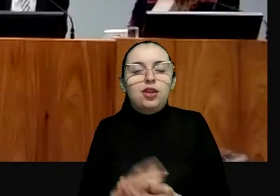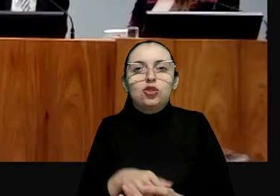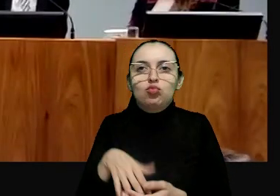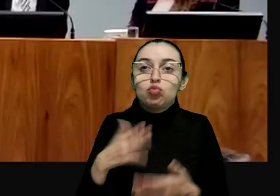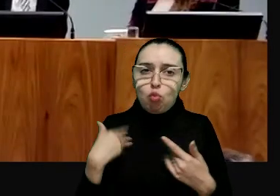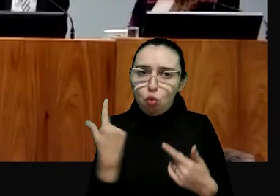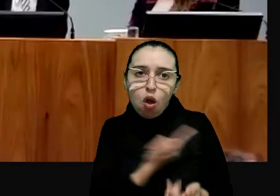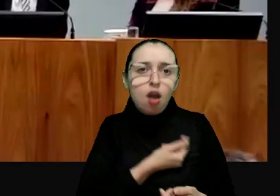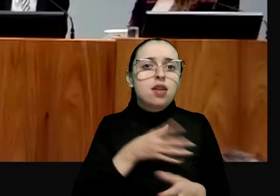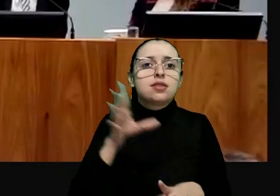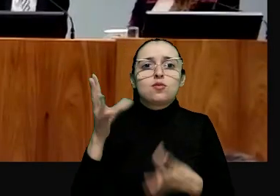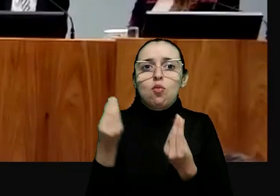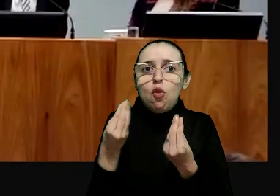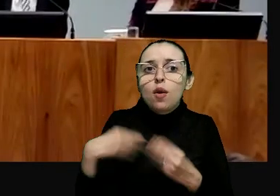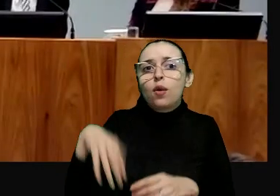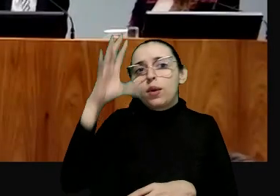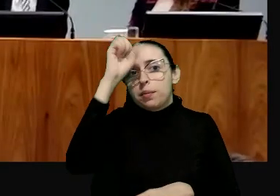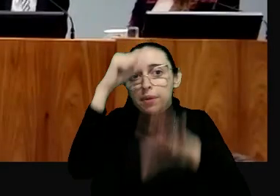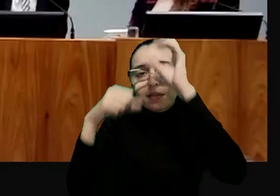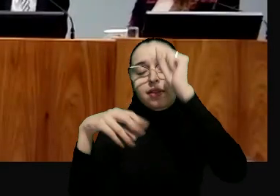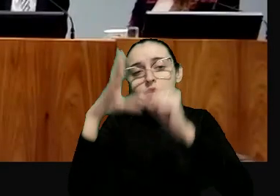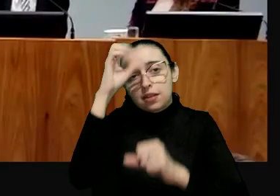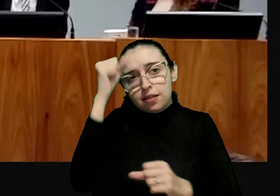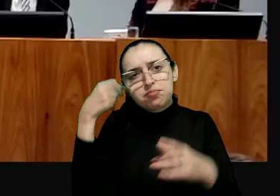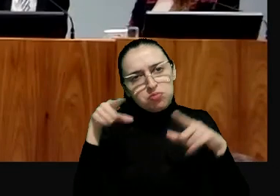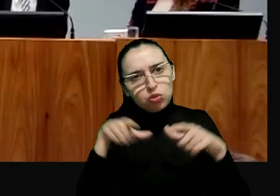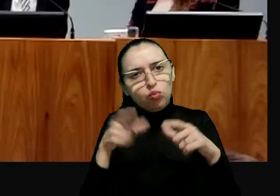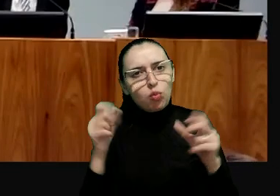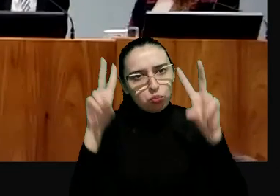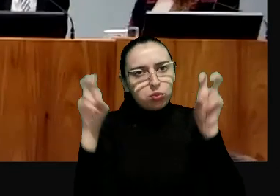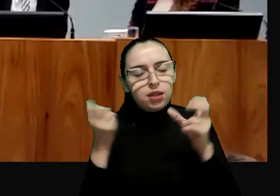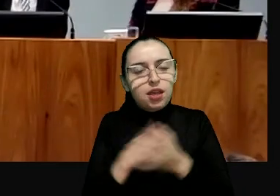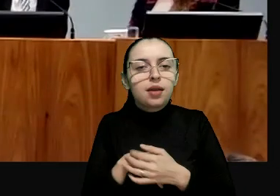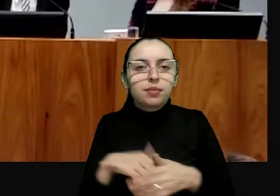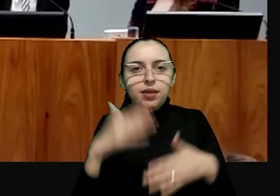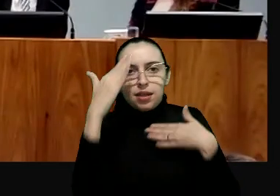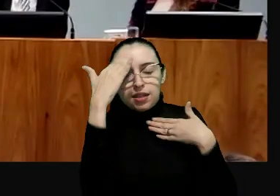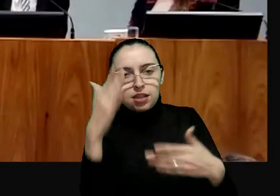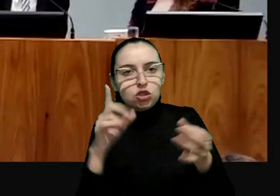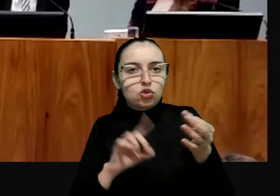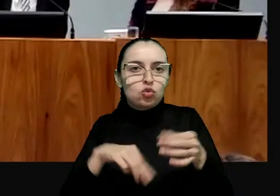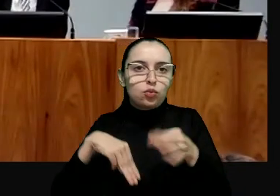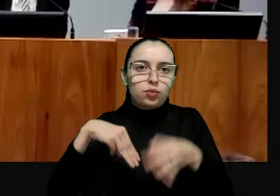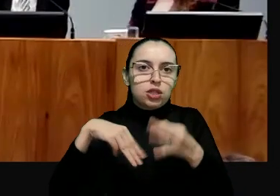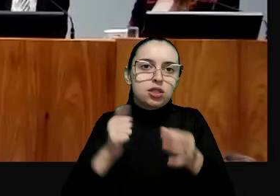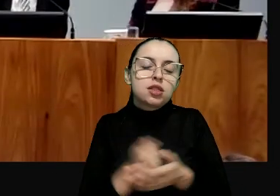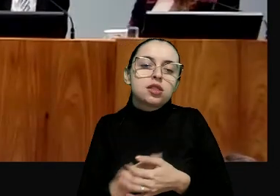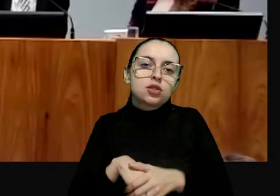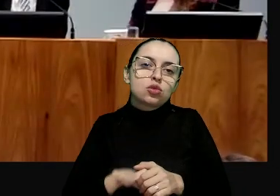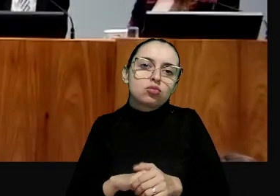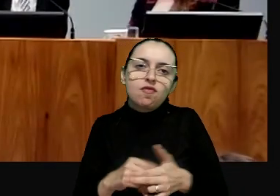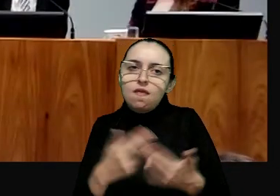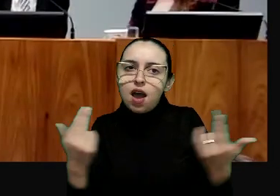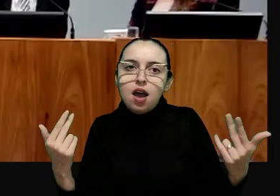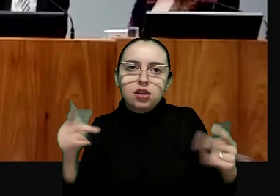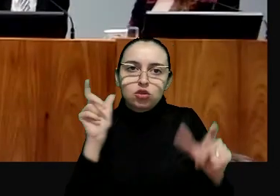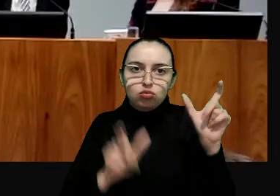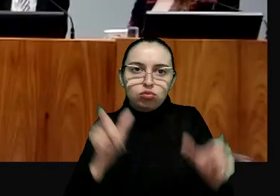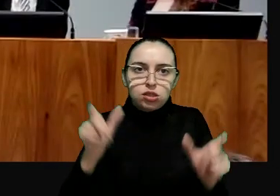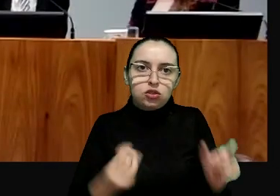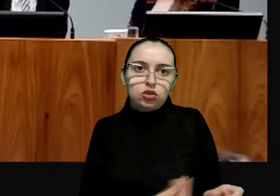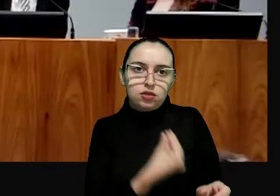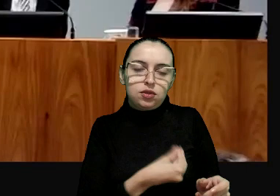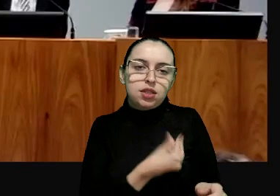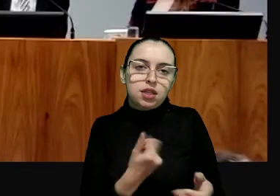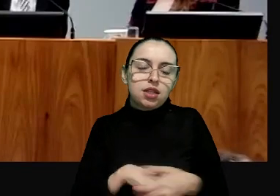a gente tem muito que aprender mesmo nessa área. Agradeço ao ministro Og Fernandes, nosso Corregedor-Geral, a todos que